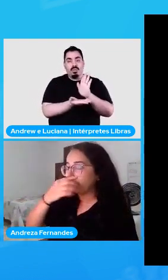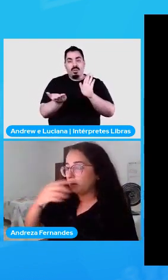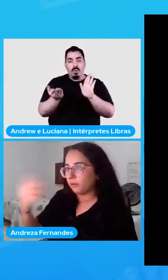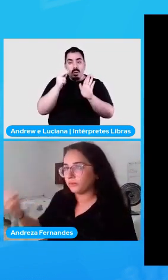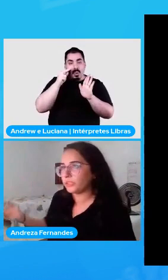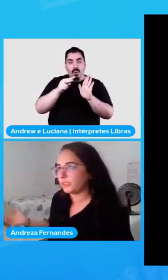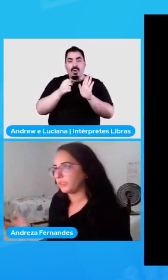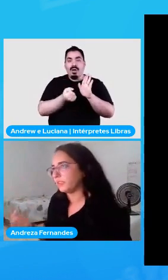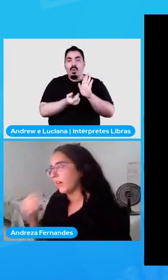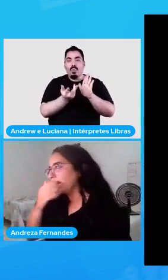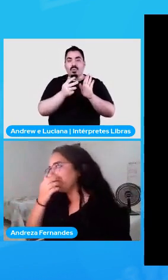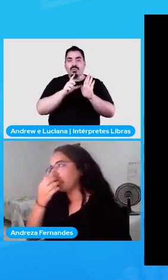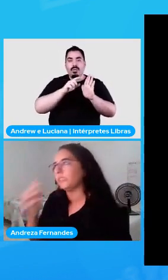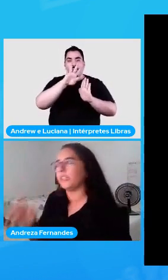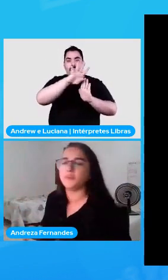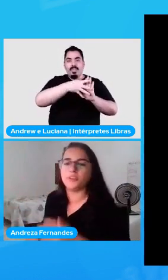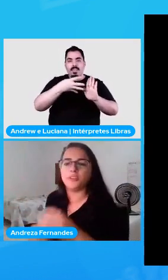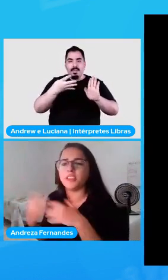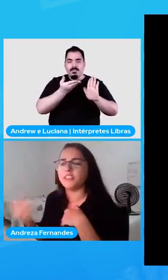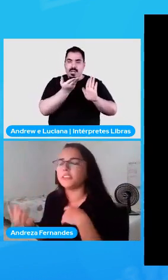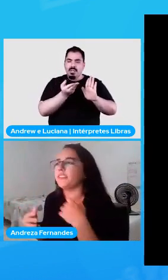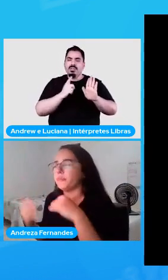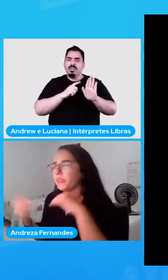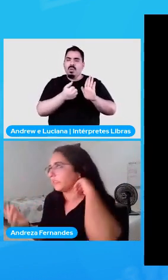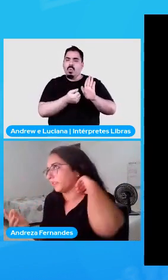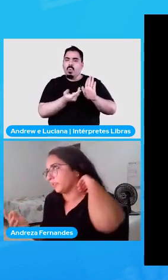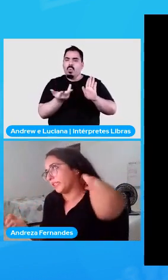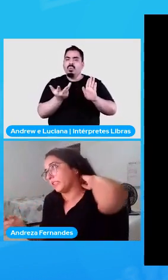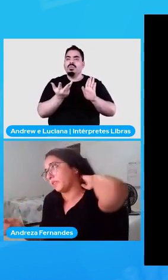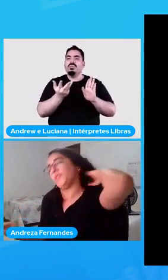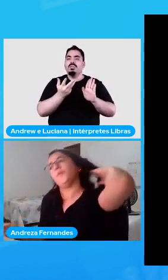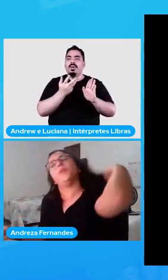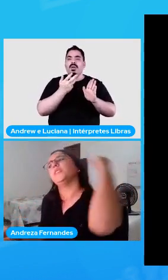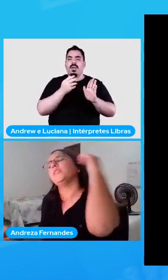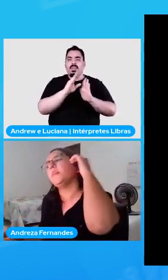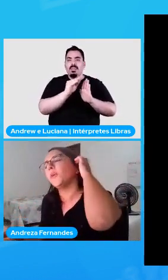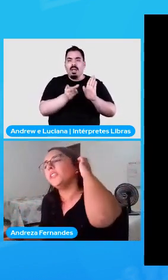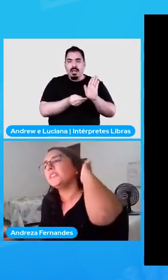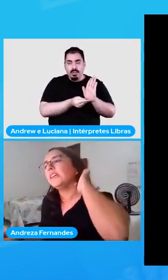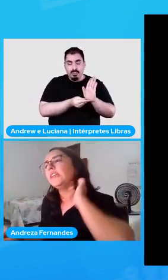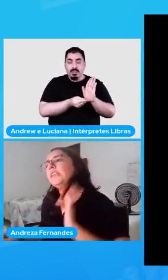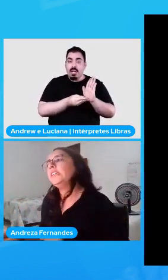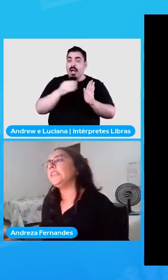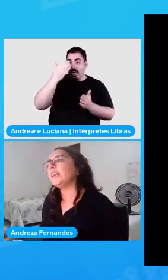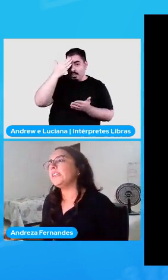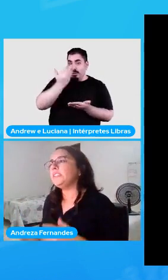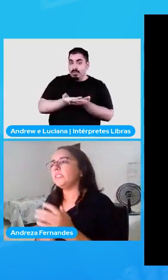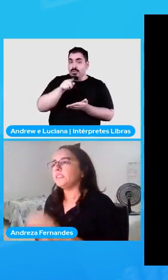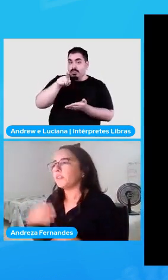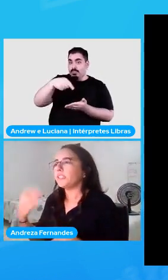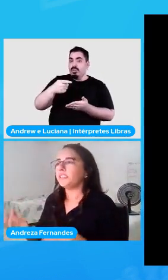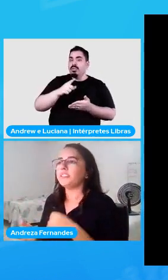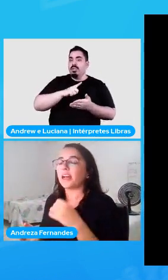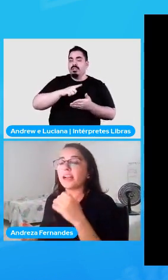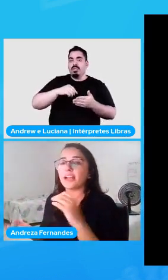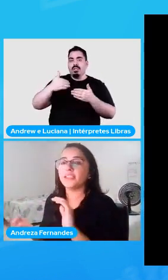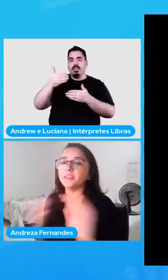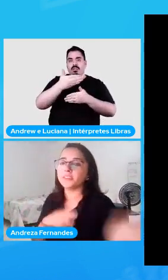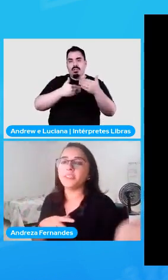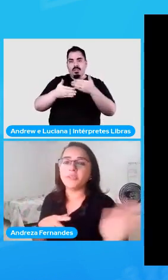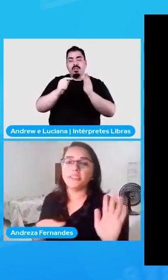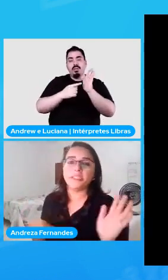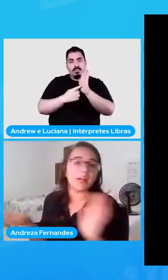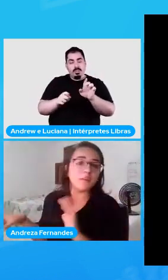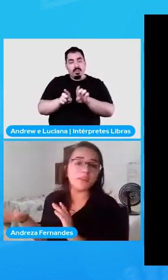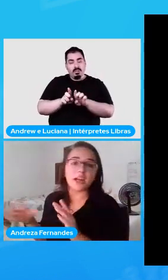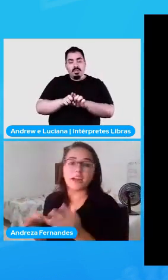tabelinha com alguns desses dados que está disponível. Acredito que essa apresentação vai estar disponível para vocês depois. E, além disso, eu queria destacar que não